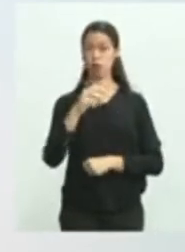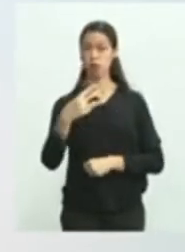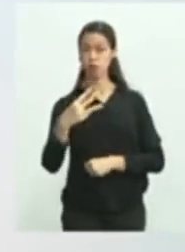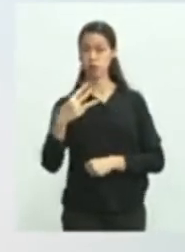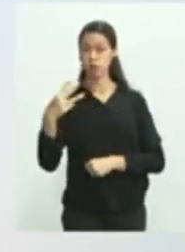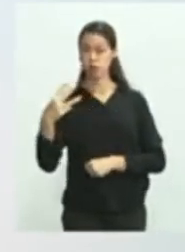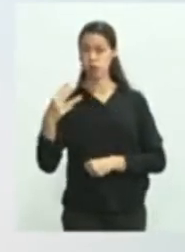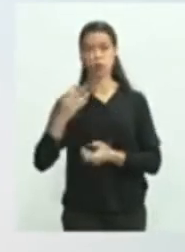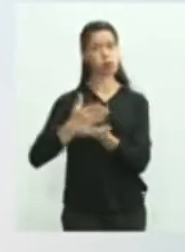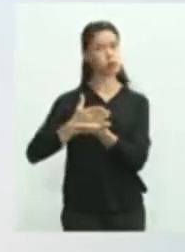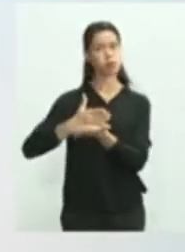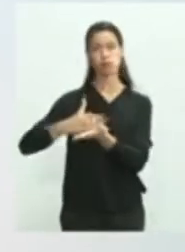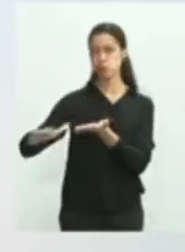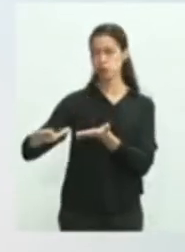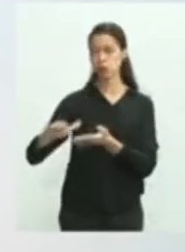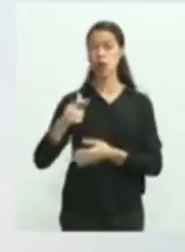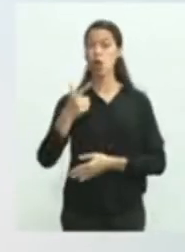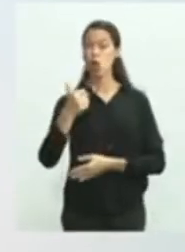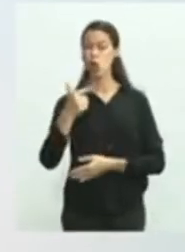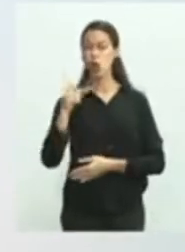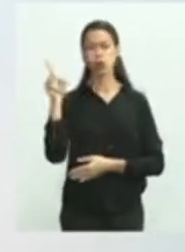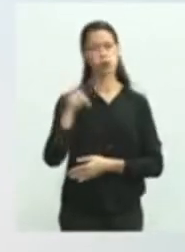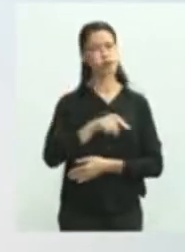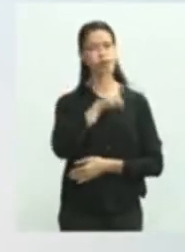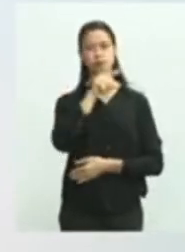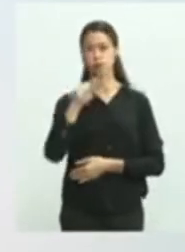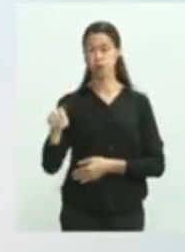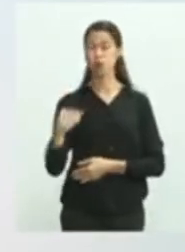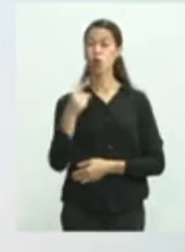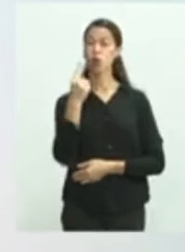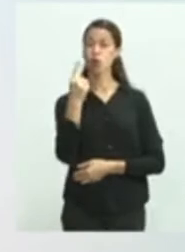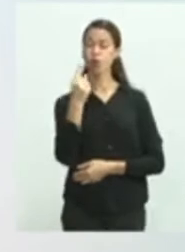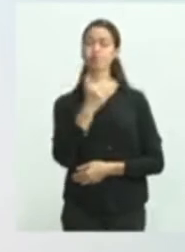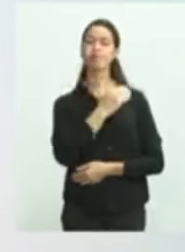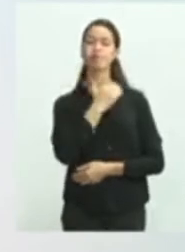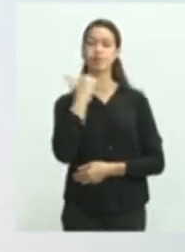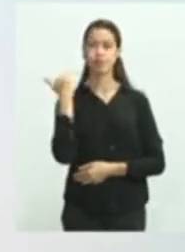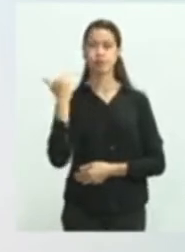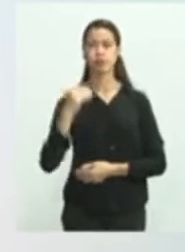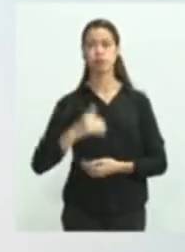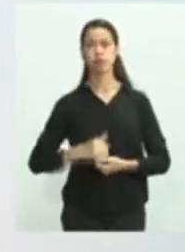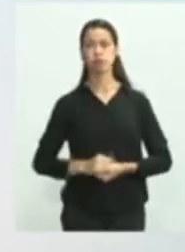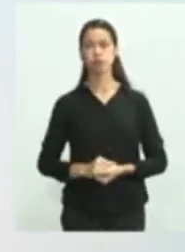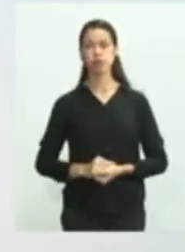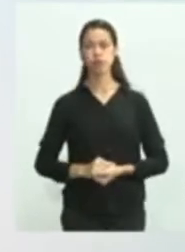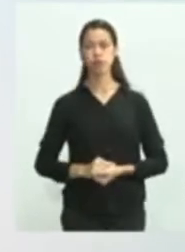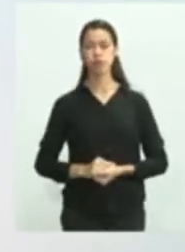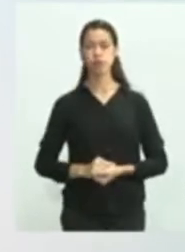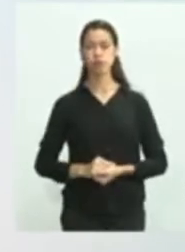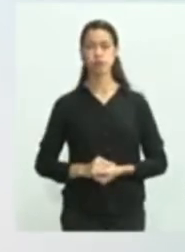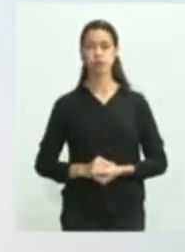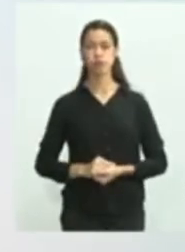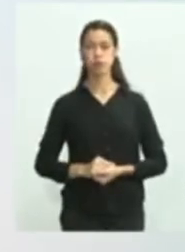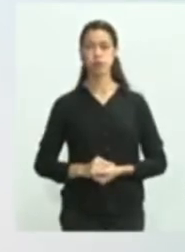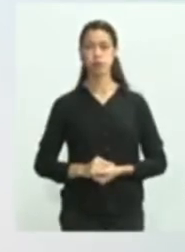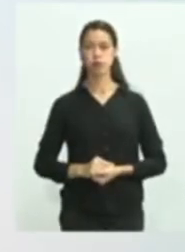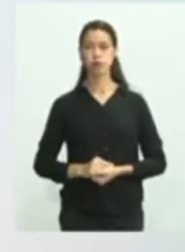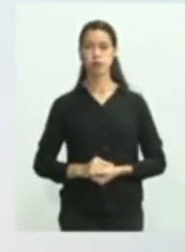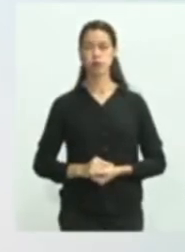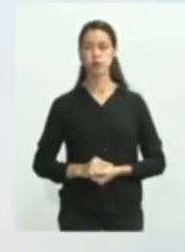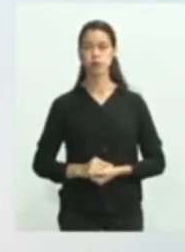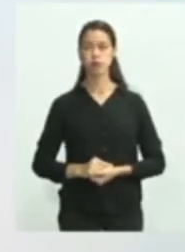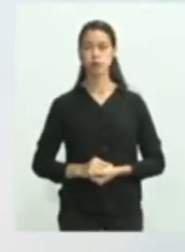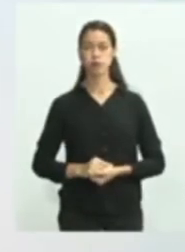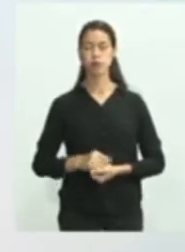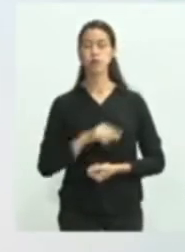descartados, 12 excluídos e um óbito. Na nossa, como vocês podem